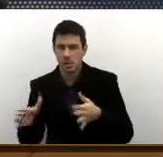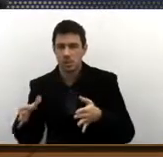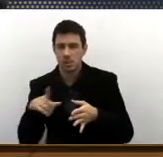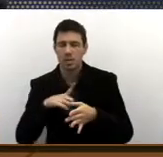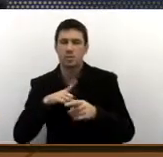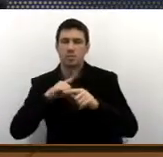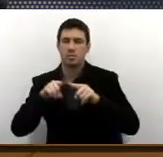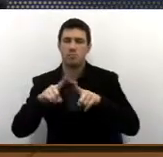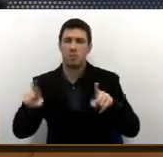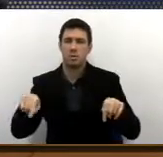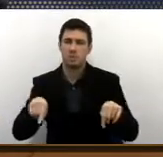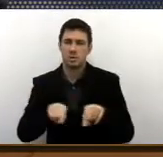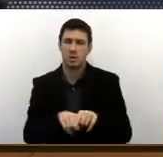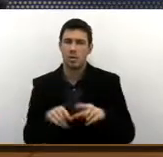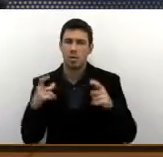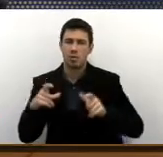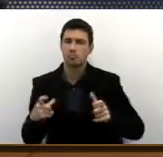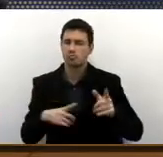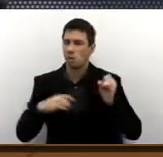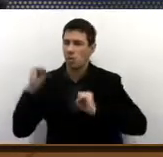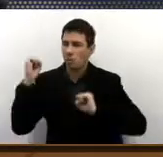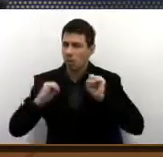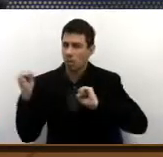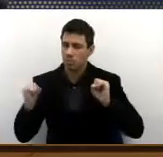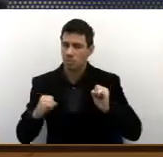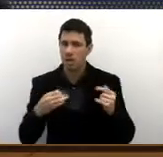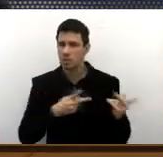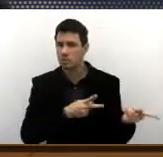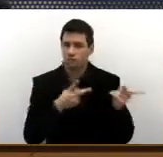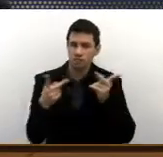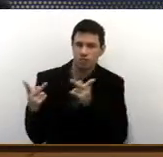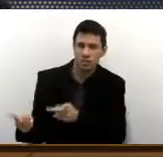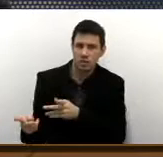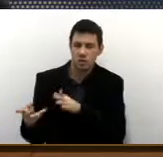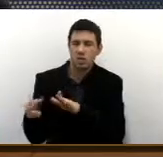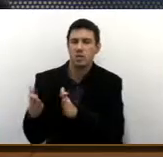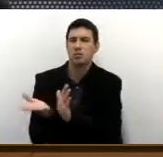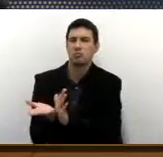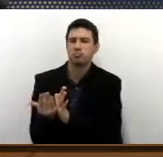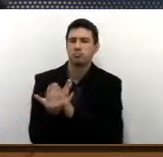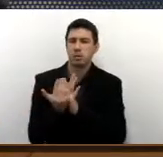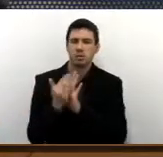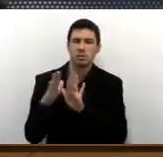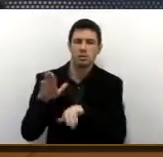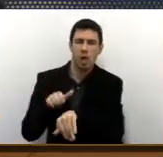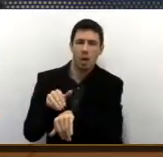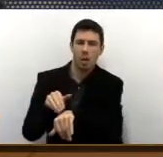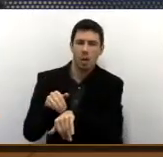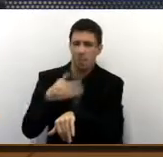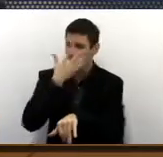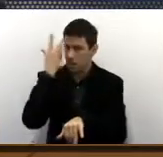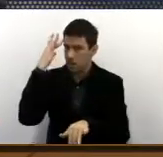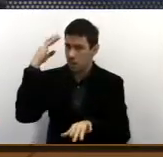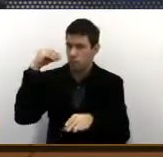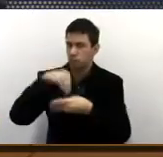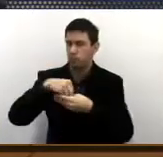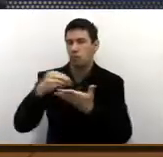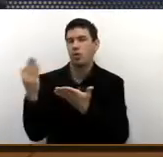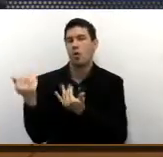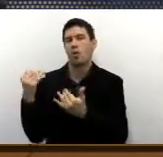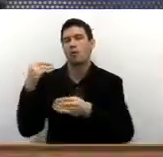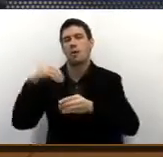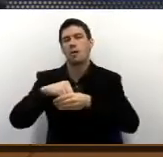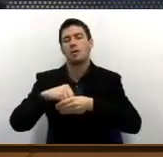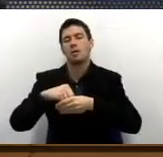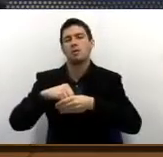empregador, onde as empresas da região de Cumbica estão fazendo o recrutamento diretamente dentro do Ciete. São empresas que